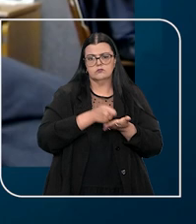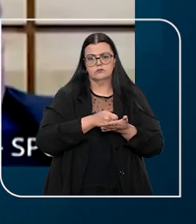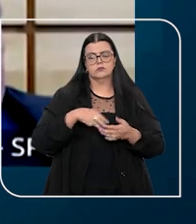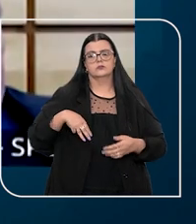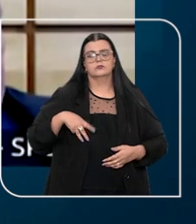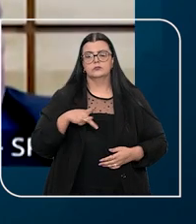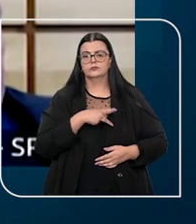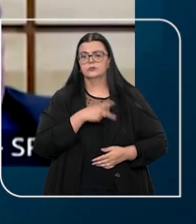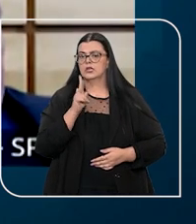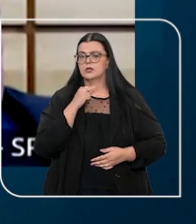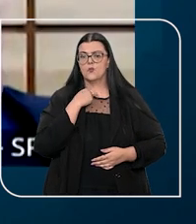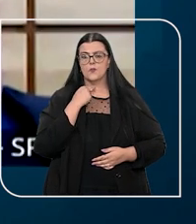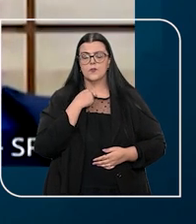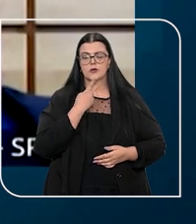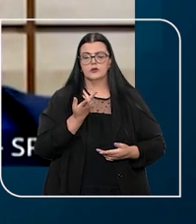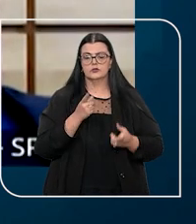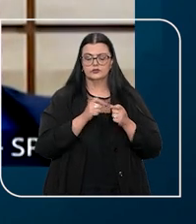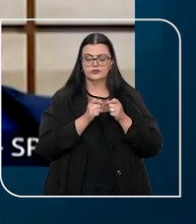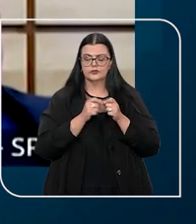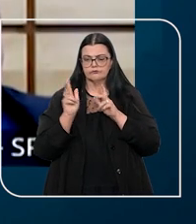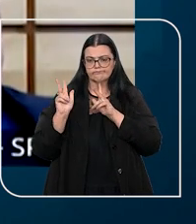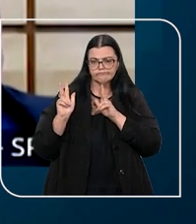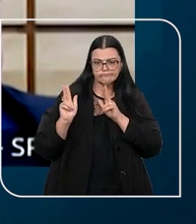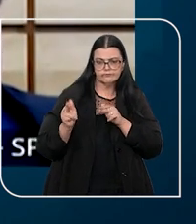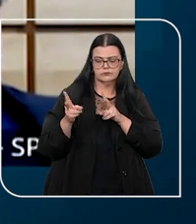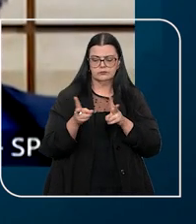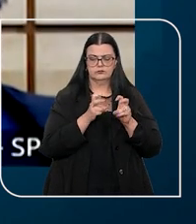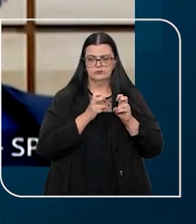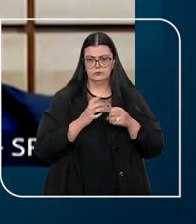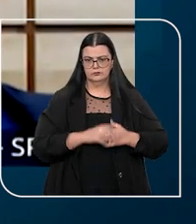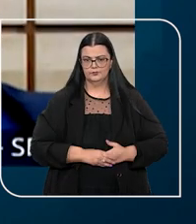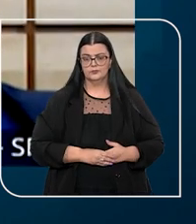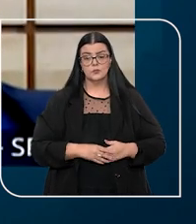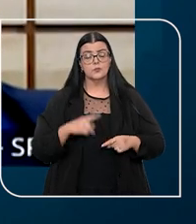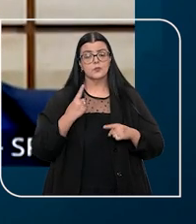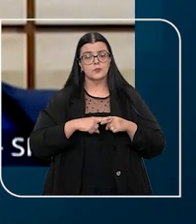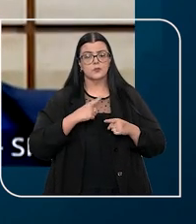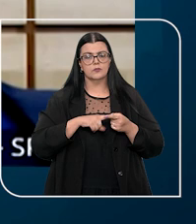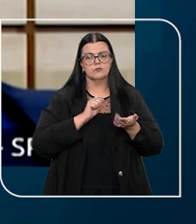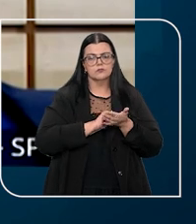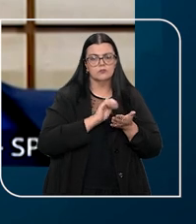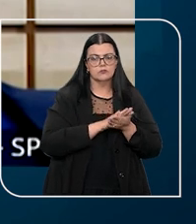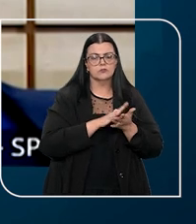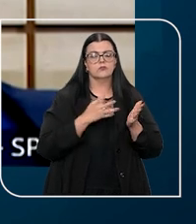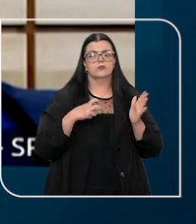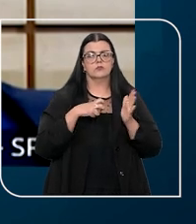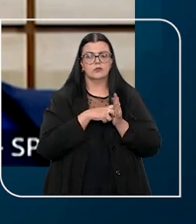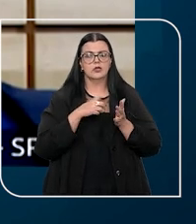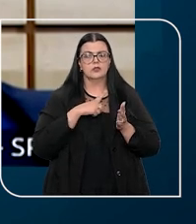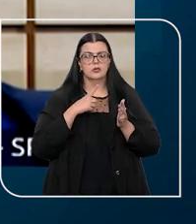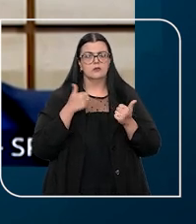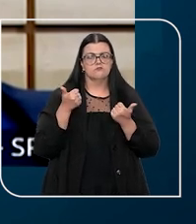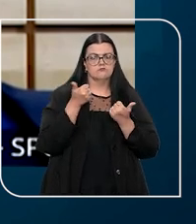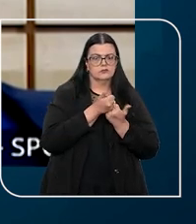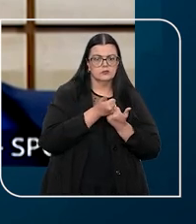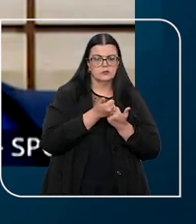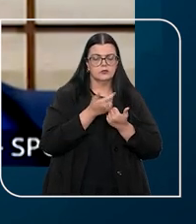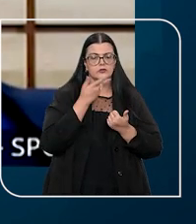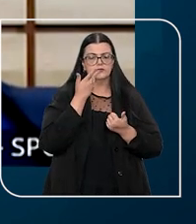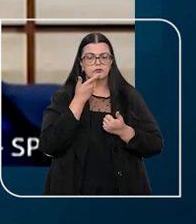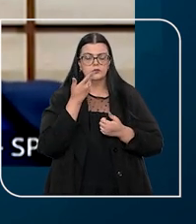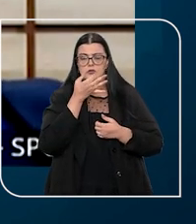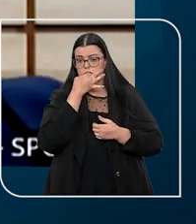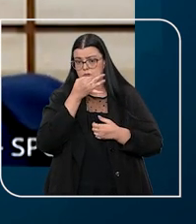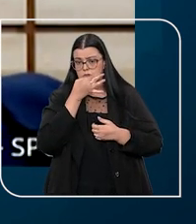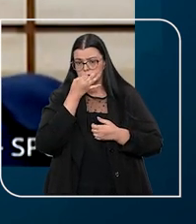Público e não pode ser feita com base em conveniência, porque a ação penal tem natureza subsidiária, devendo-se